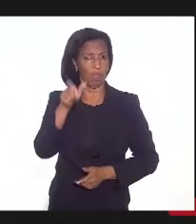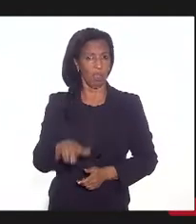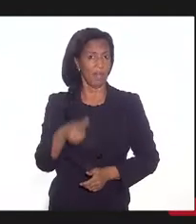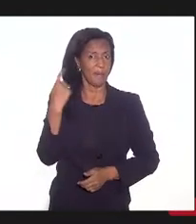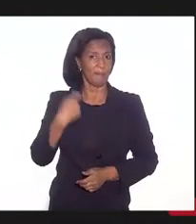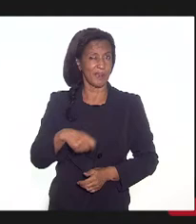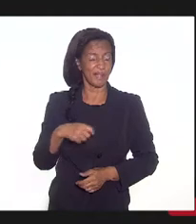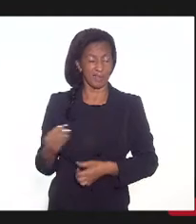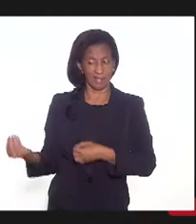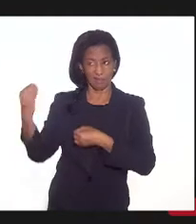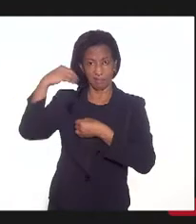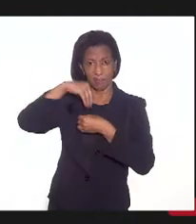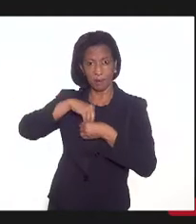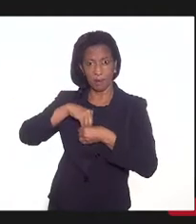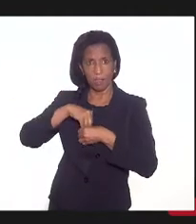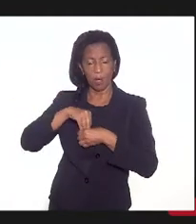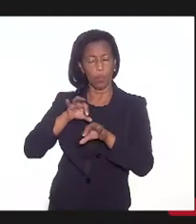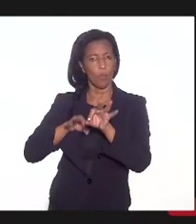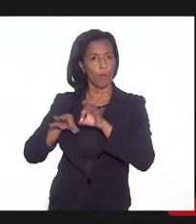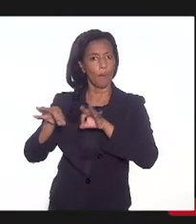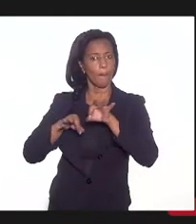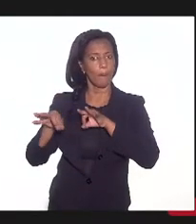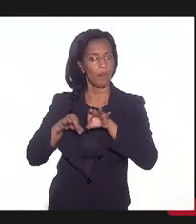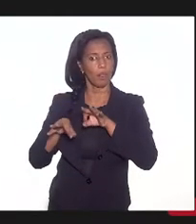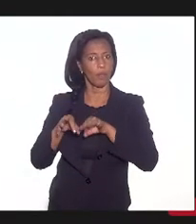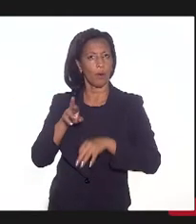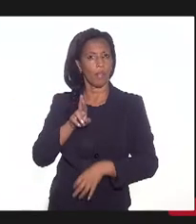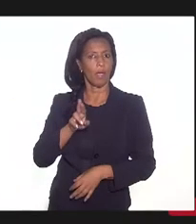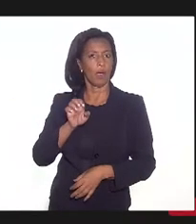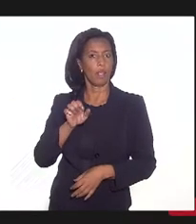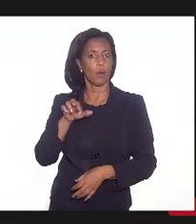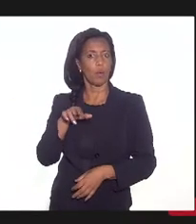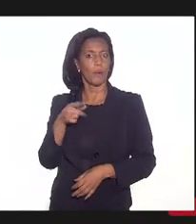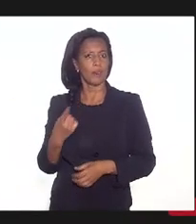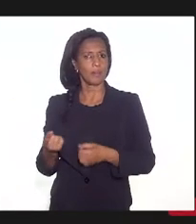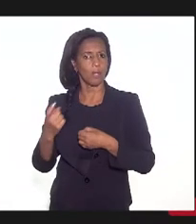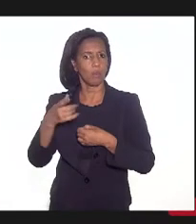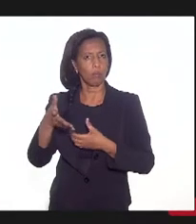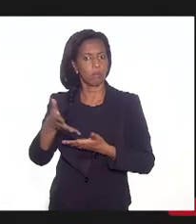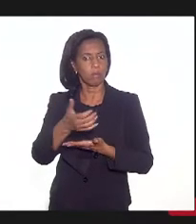estar previsto no plano de recuperação. Desculpe.